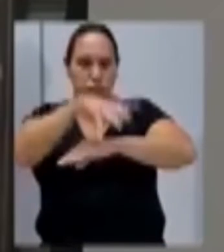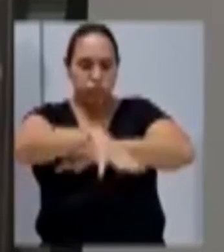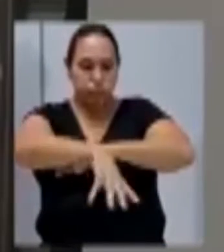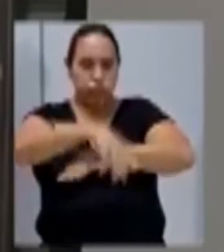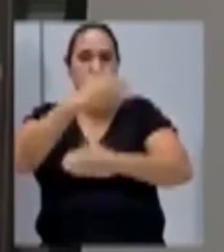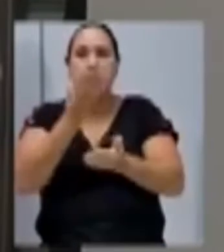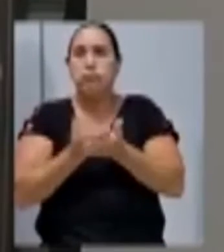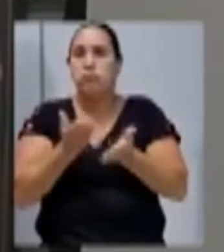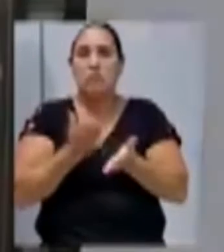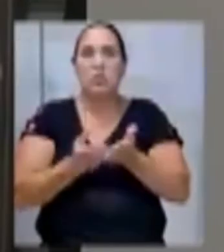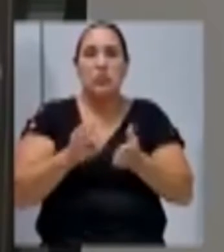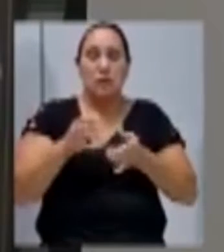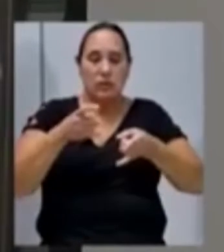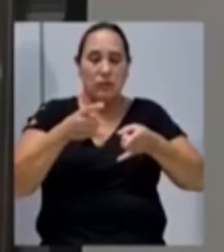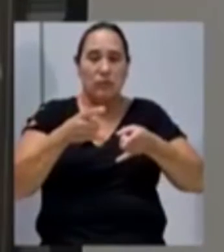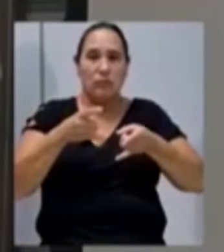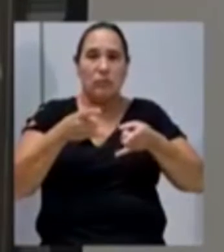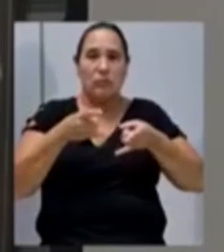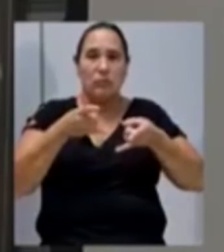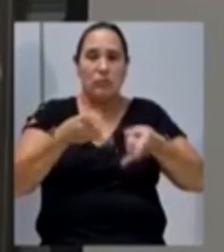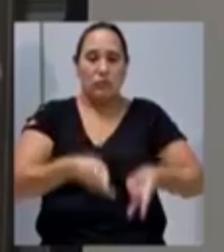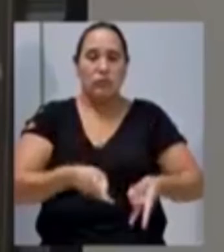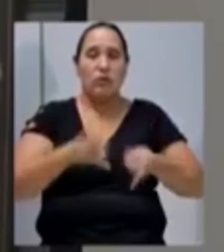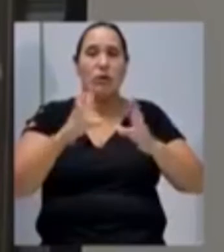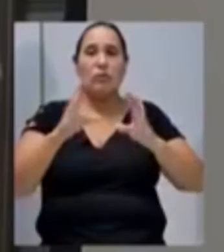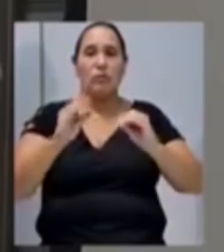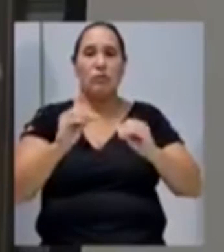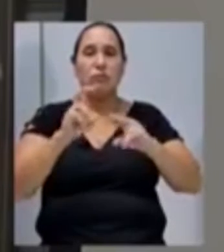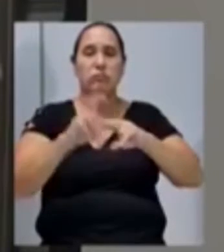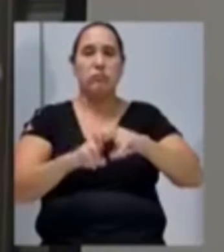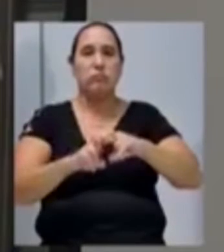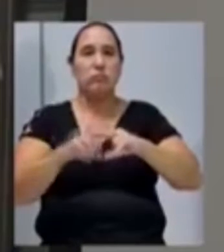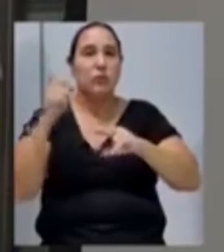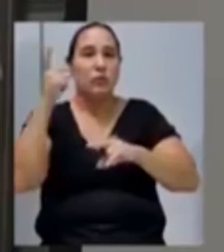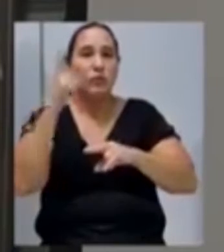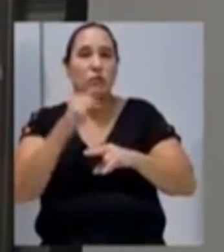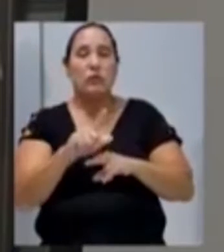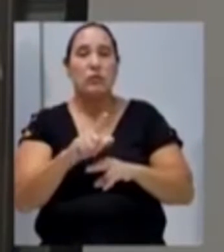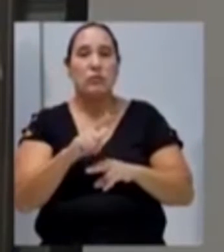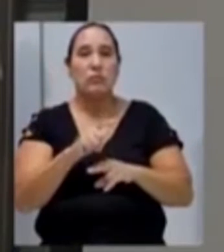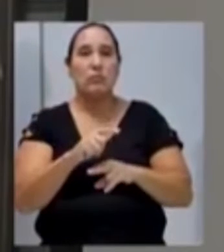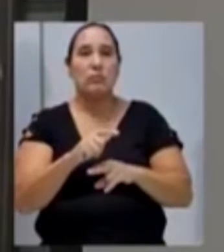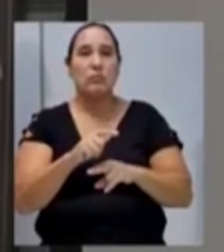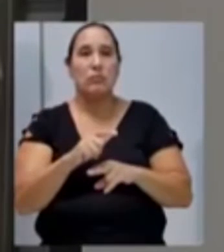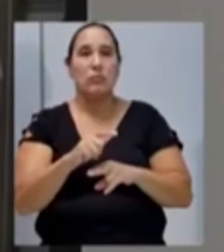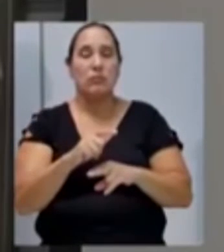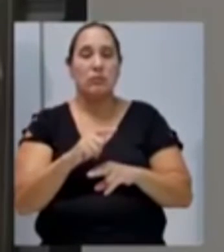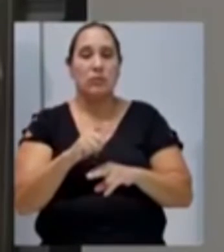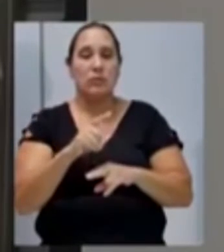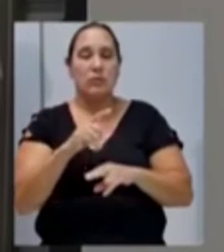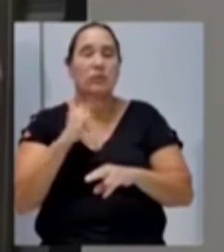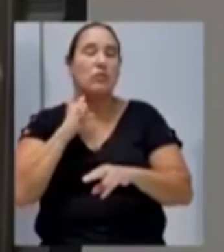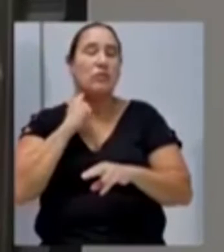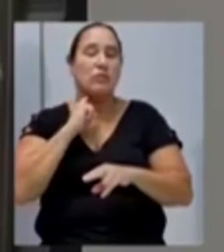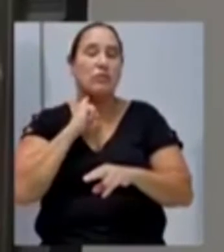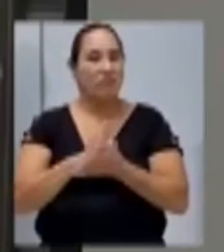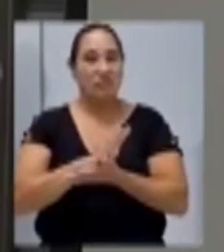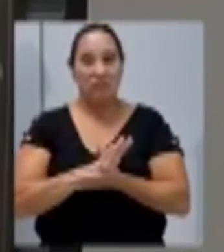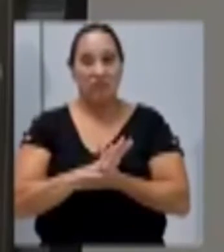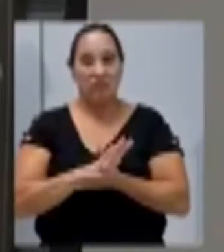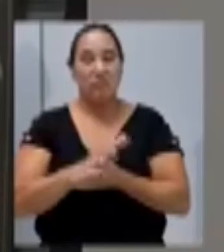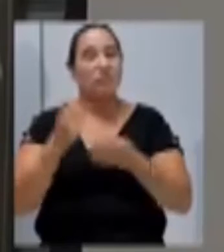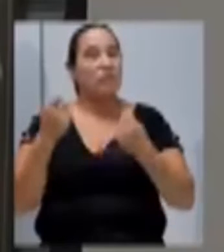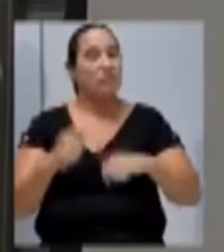onde ela perdeu o sofá, onde ela perdeu a cama, as suas roupas, que não conseguiu recuperar devido à quantidade de lodo. Será que é merecível isso?